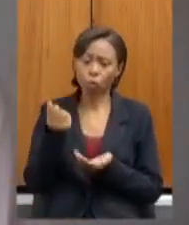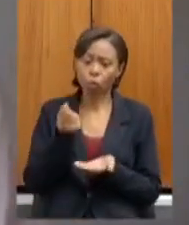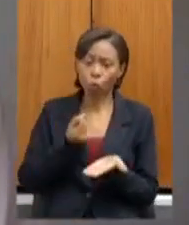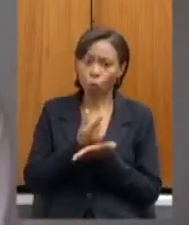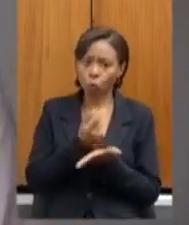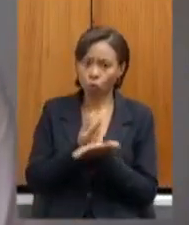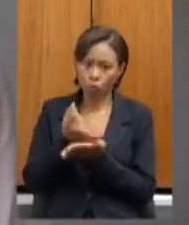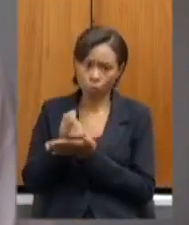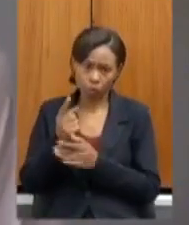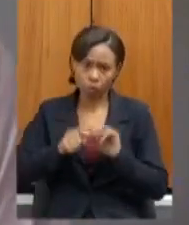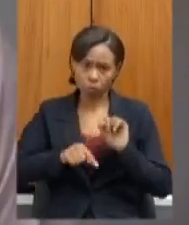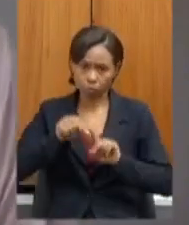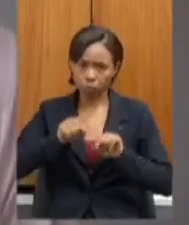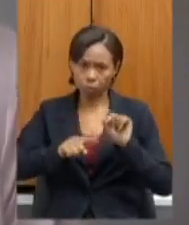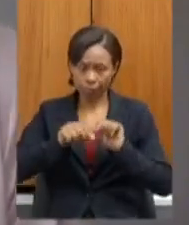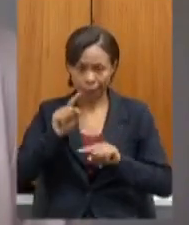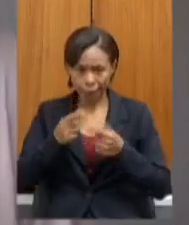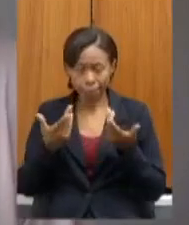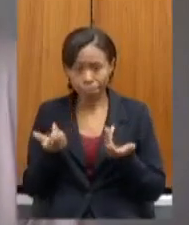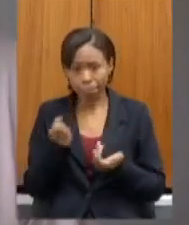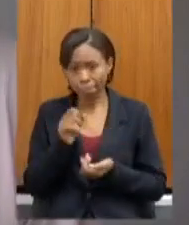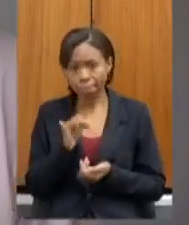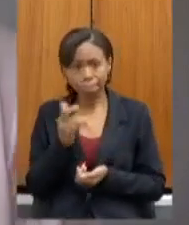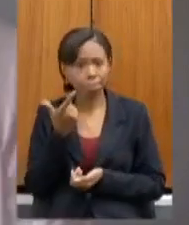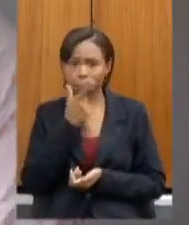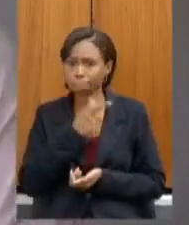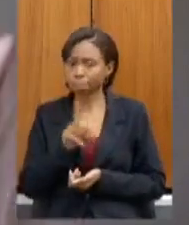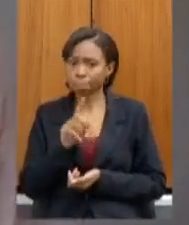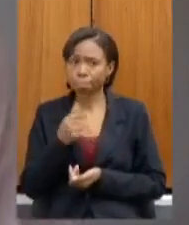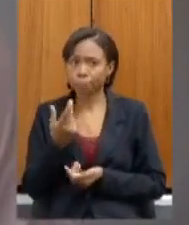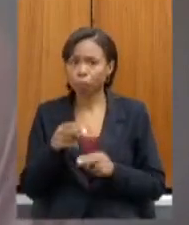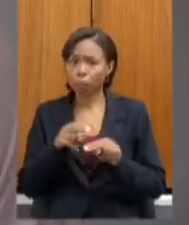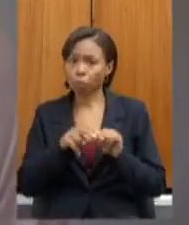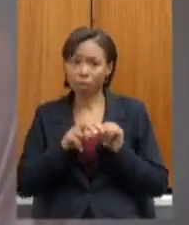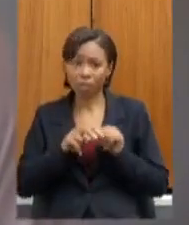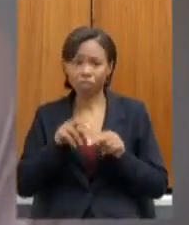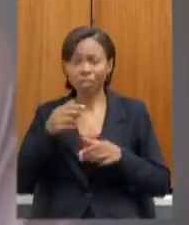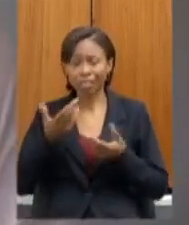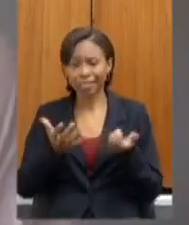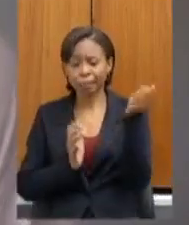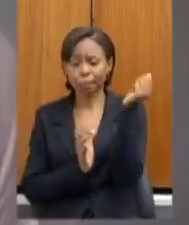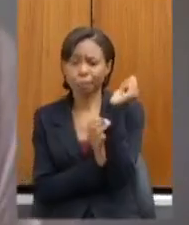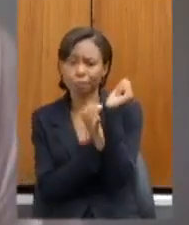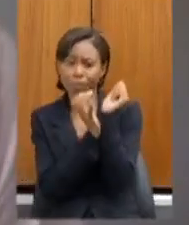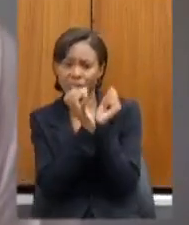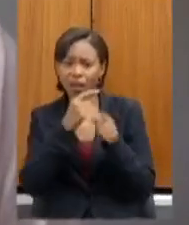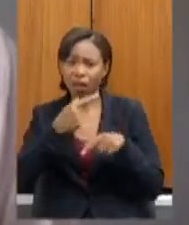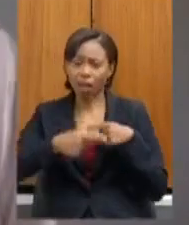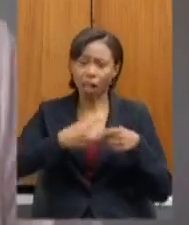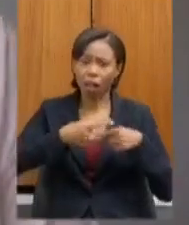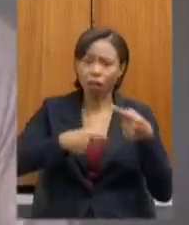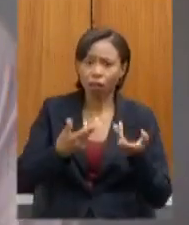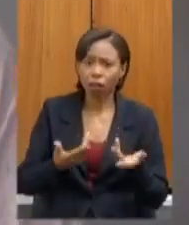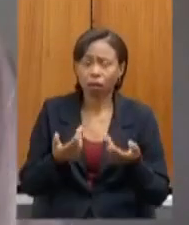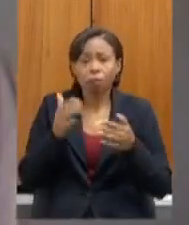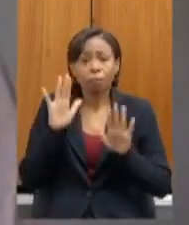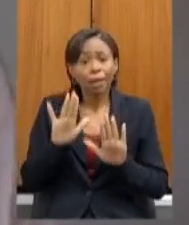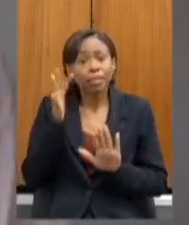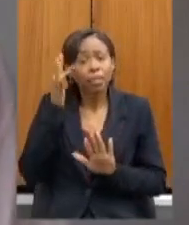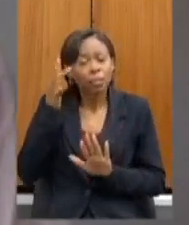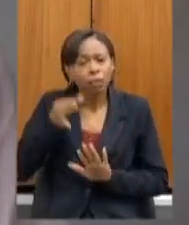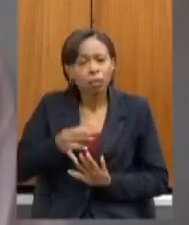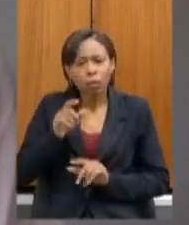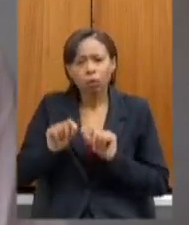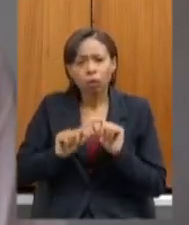dos itens necessários para essa execução por questões meramente burocráticas o que eu lhe digo é total certeza e